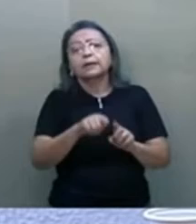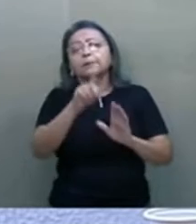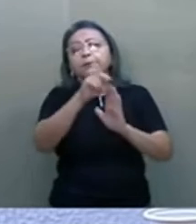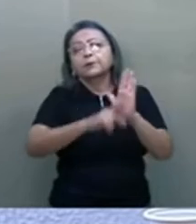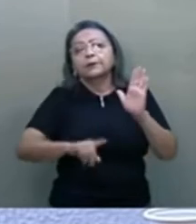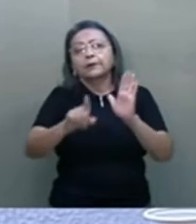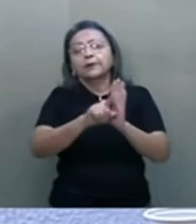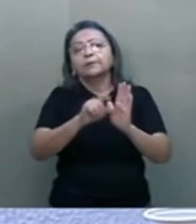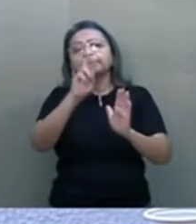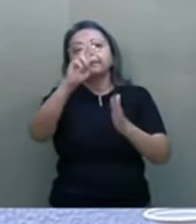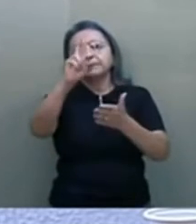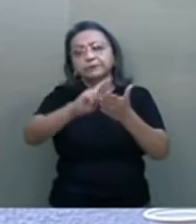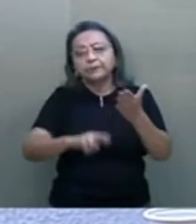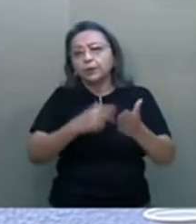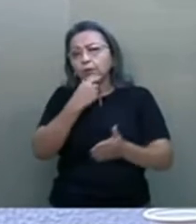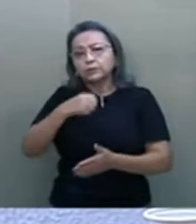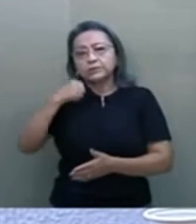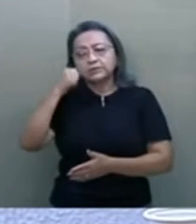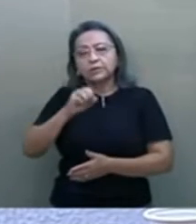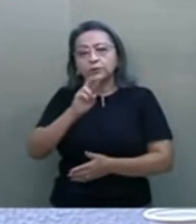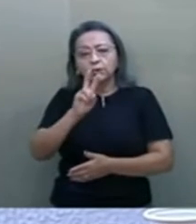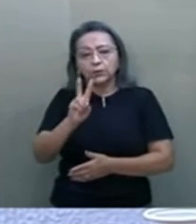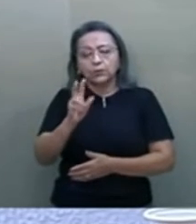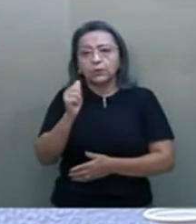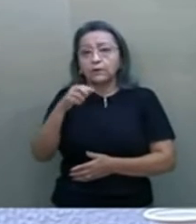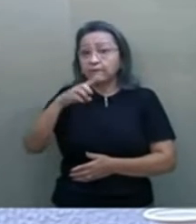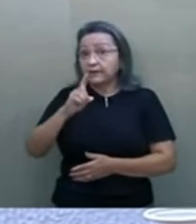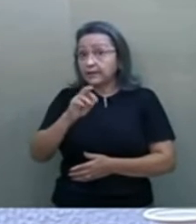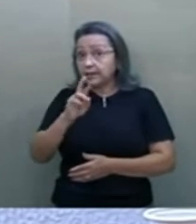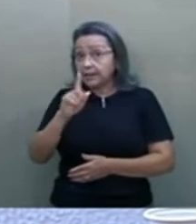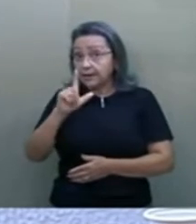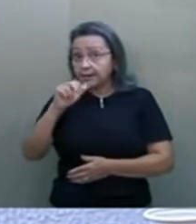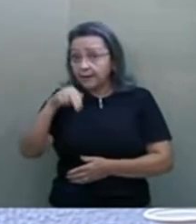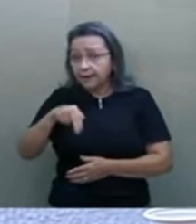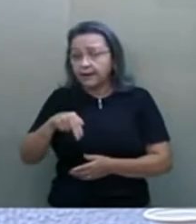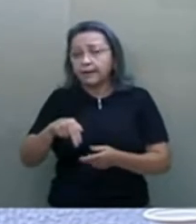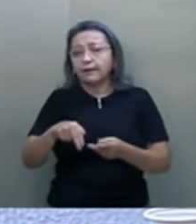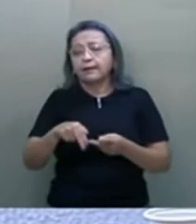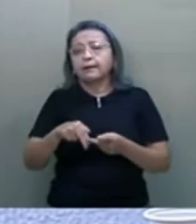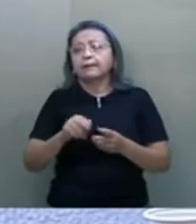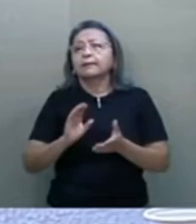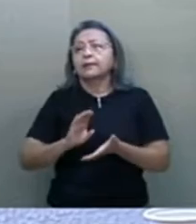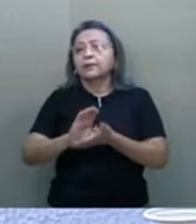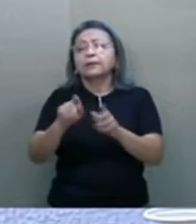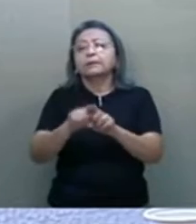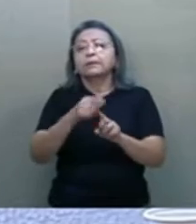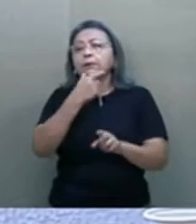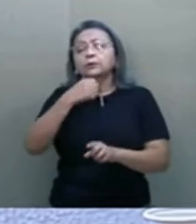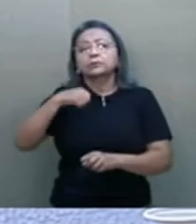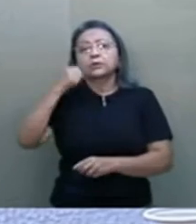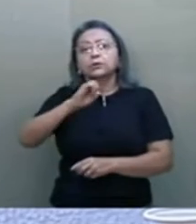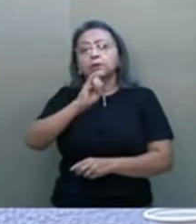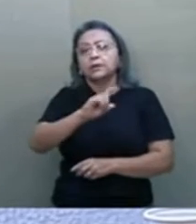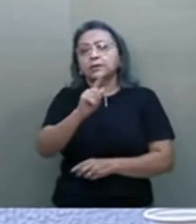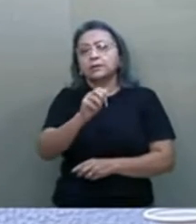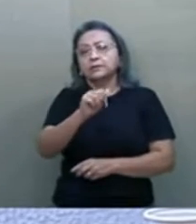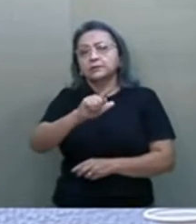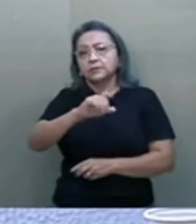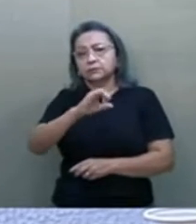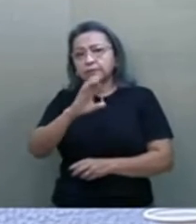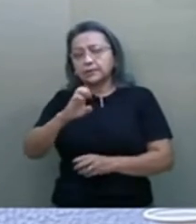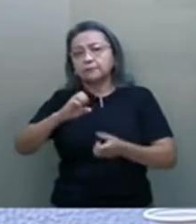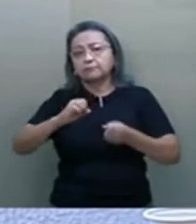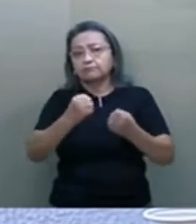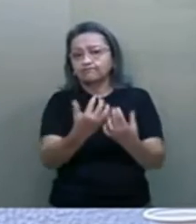foi relatado pelo senador Vanderlan Cardoso na comissão e pelo senador Exalci, no plenário.